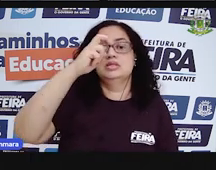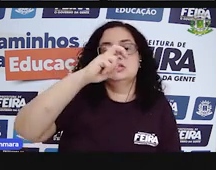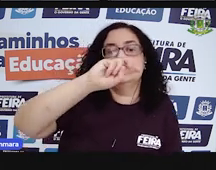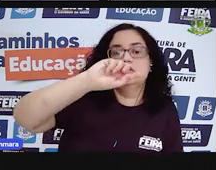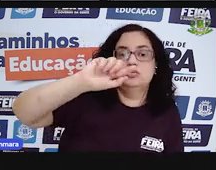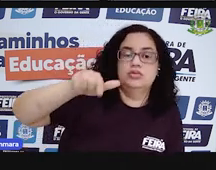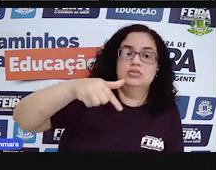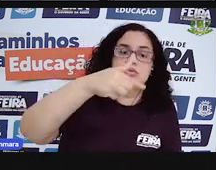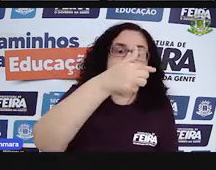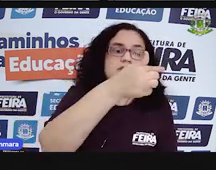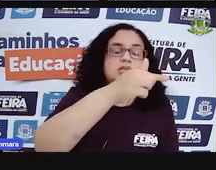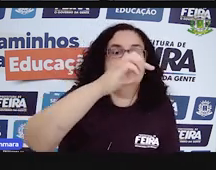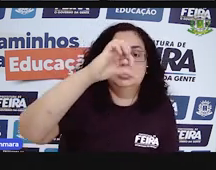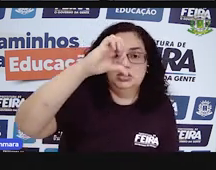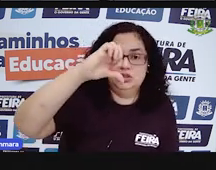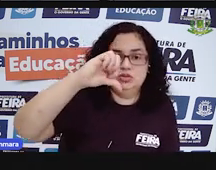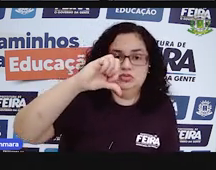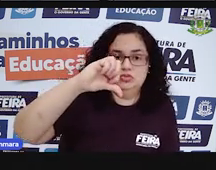5,79